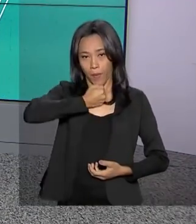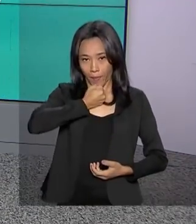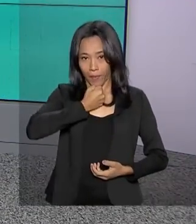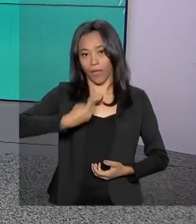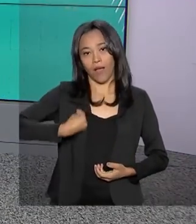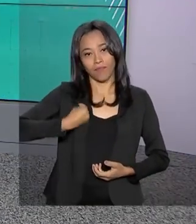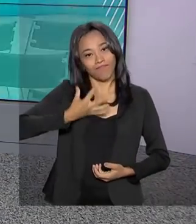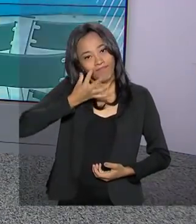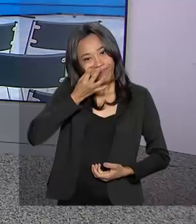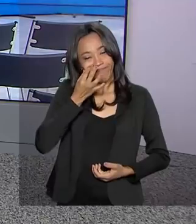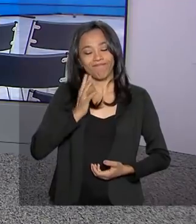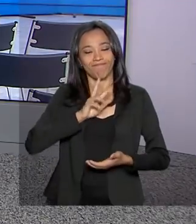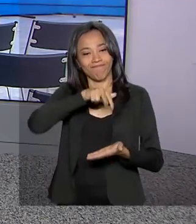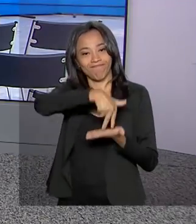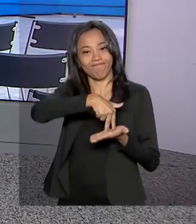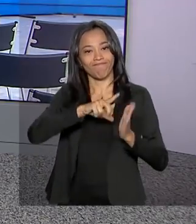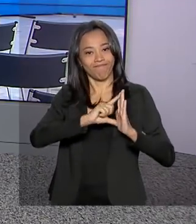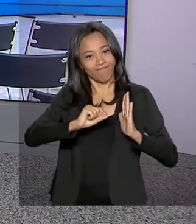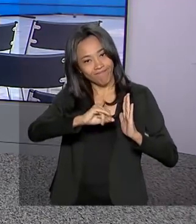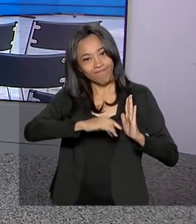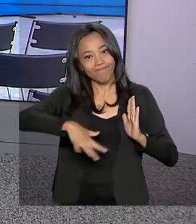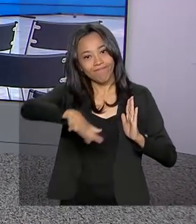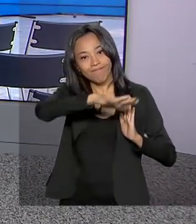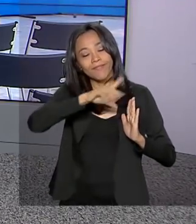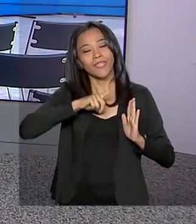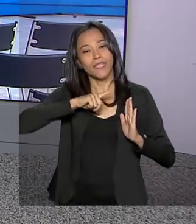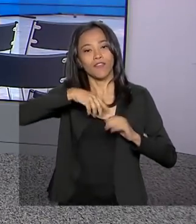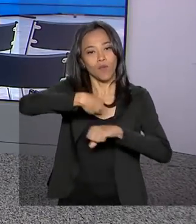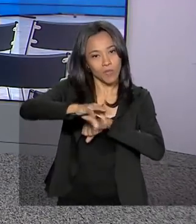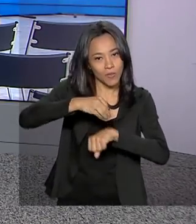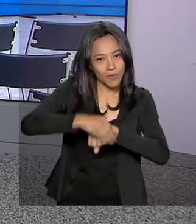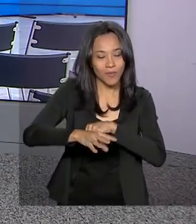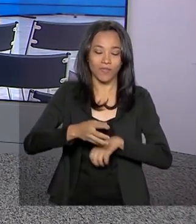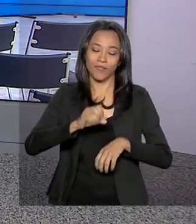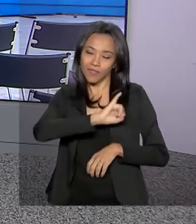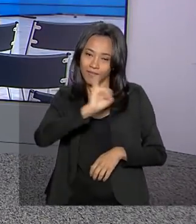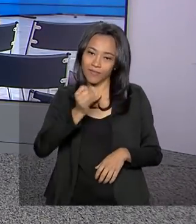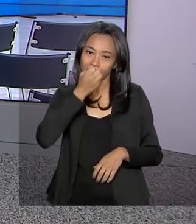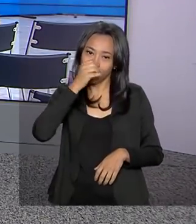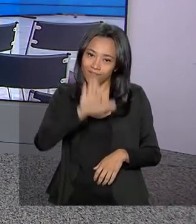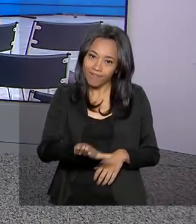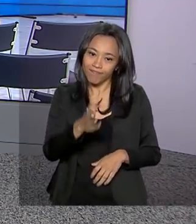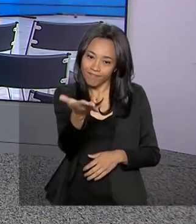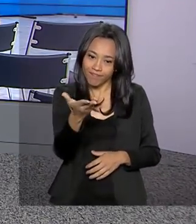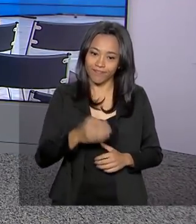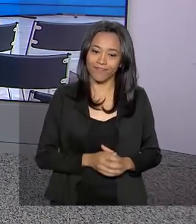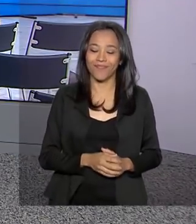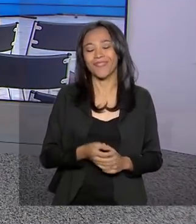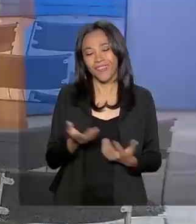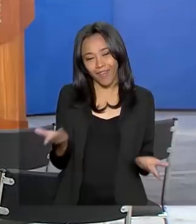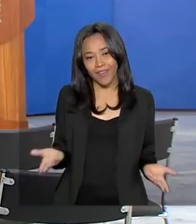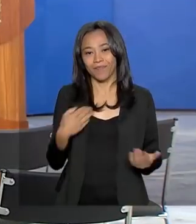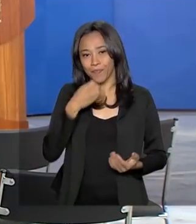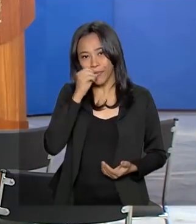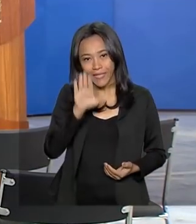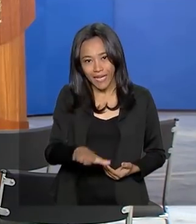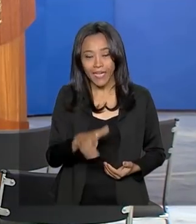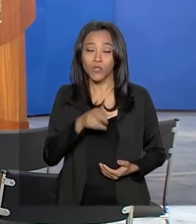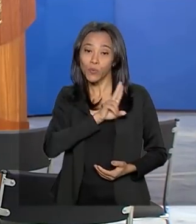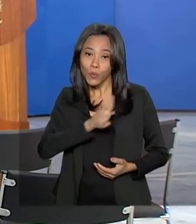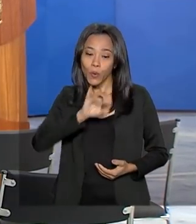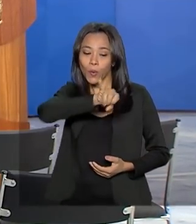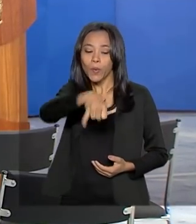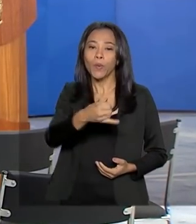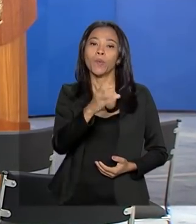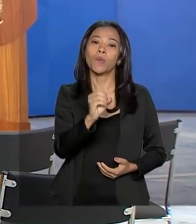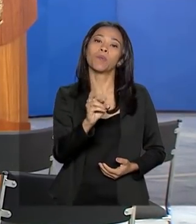tem essa e outras informações ao vivo para a gente. Oi, Cleide, boa tarde para você. Boa tarde, Roberto. É isso mesmo, Jorge Antônio